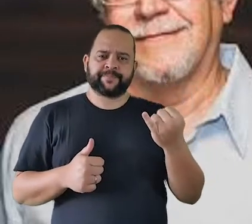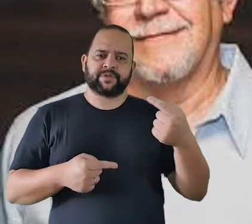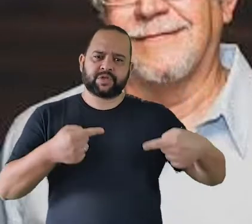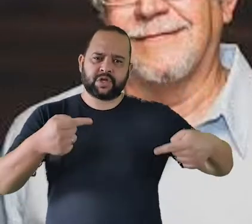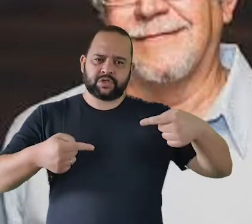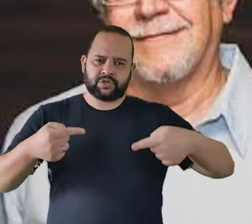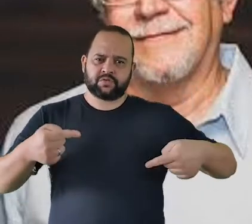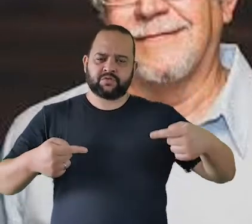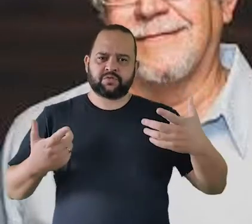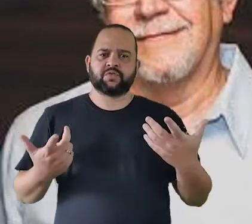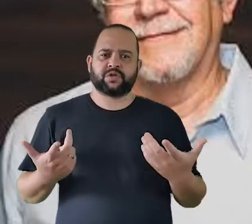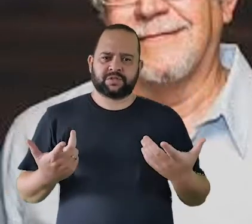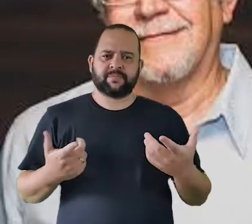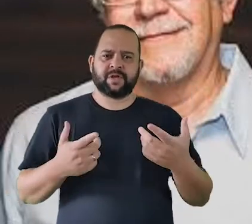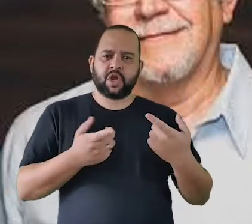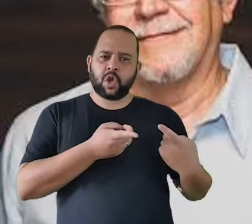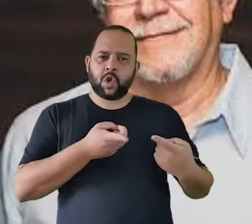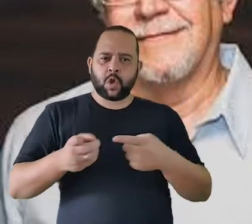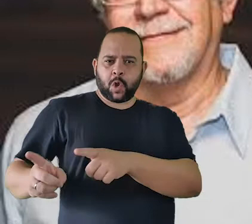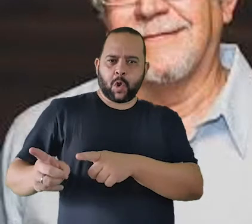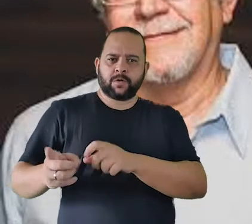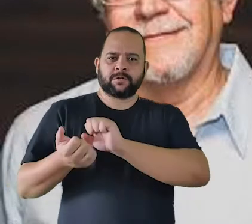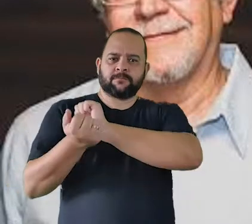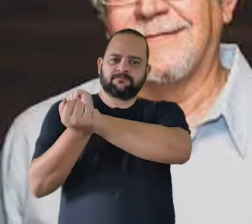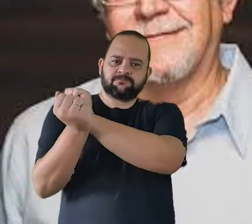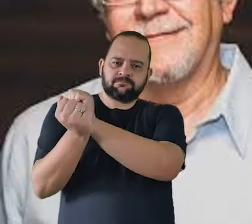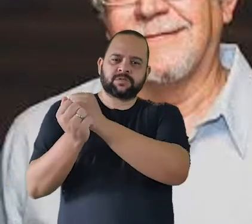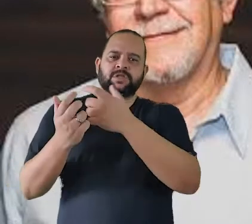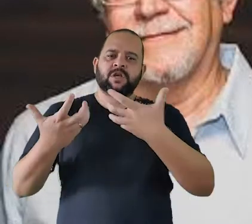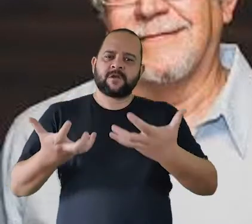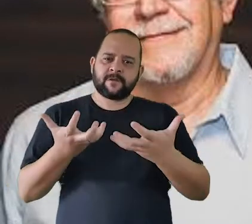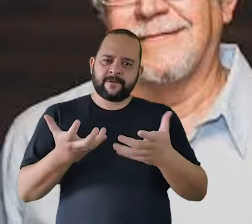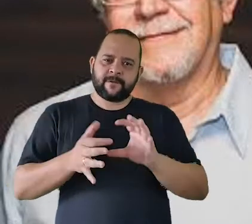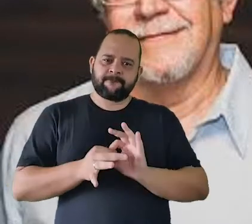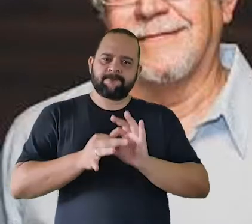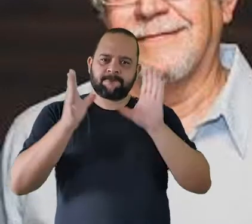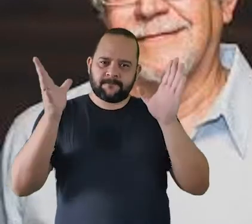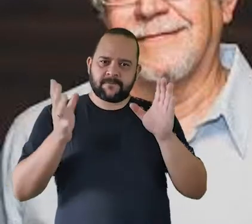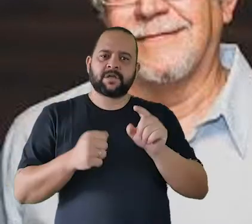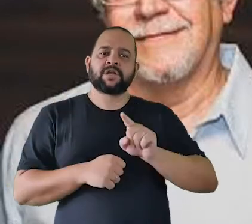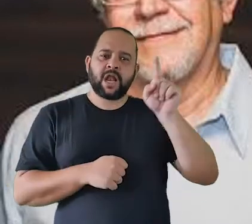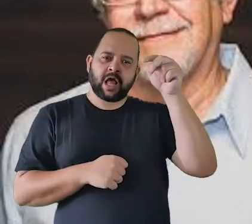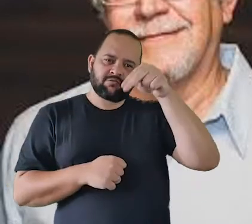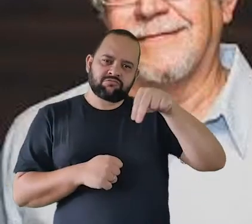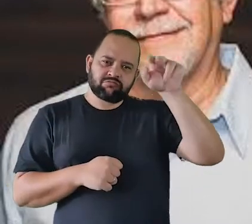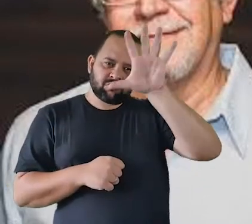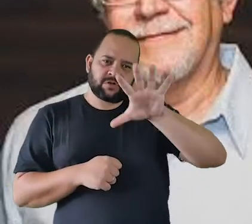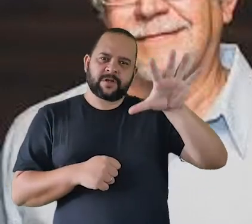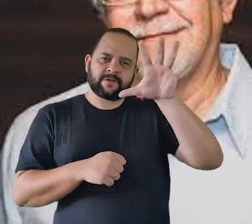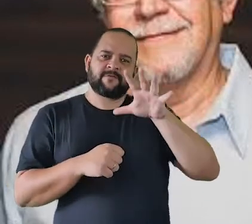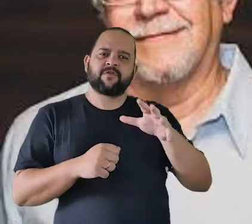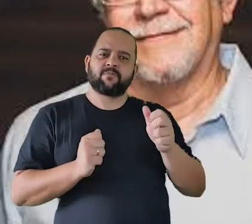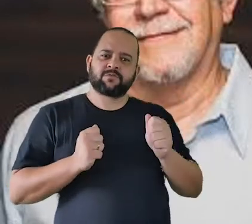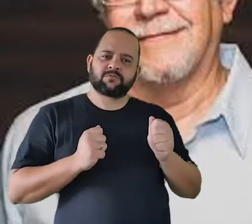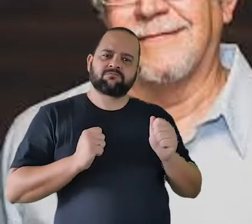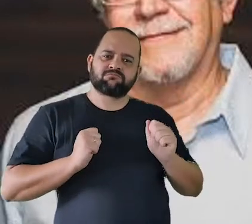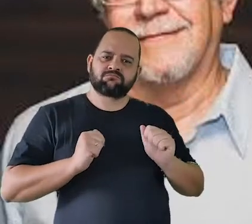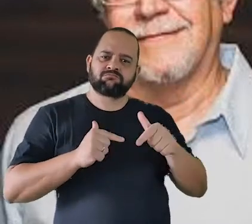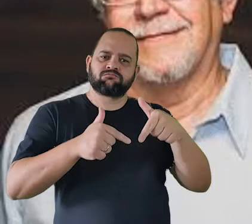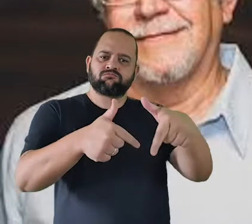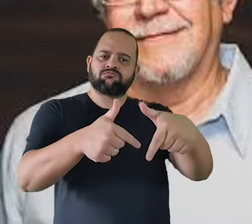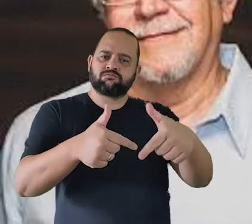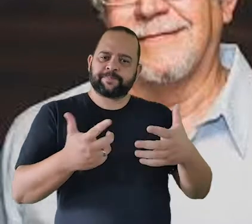republicanas e da abolicionistas, tendo participado lá no Nordeste de diversas campanhas. Por causa dessa atividade